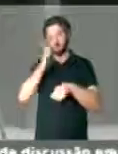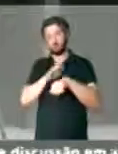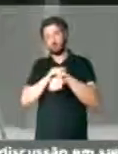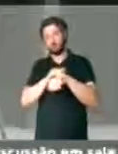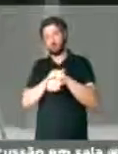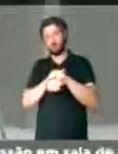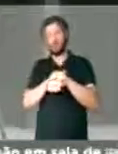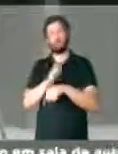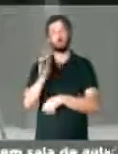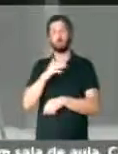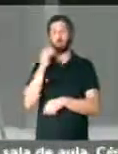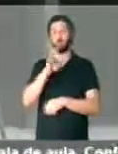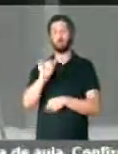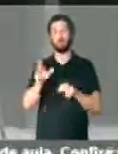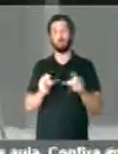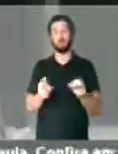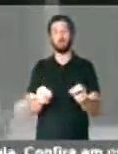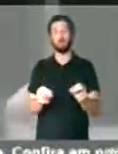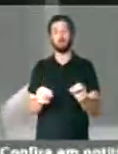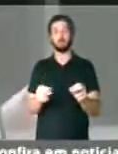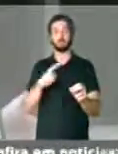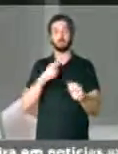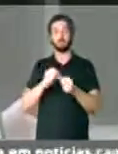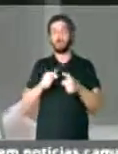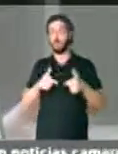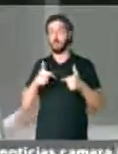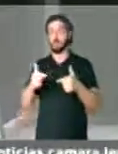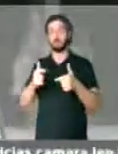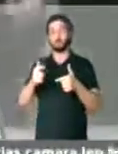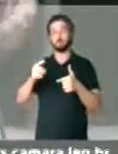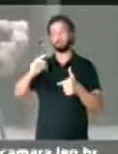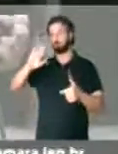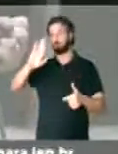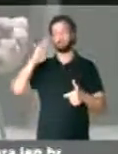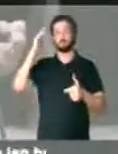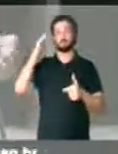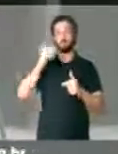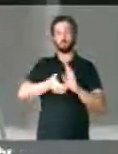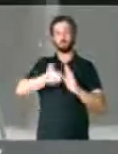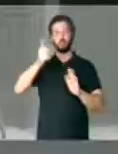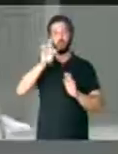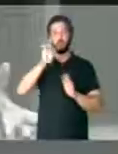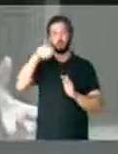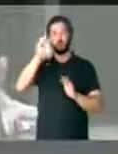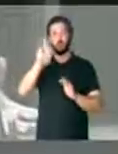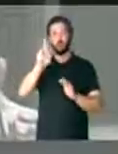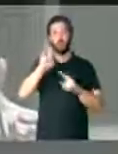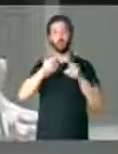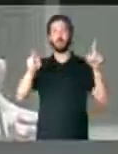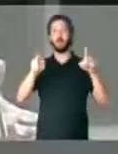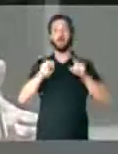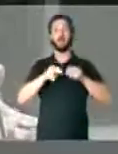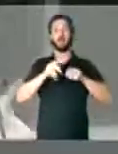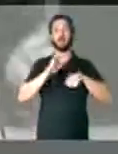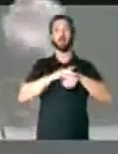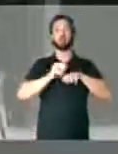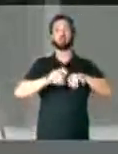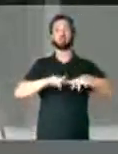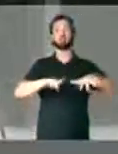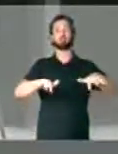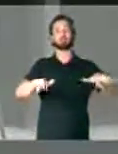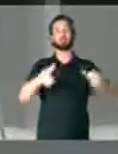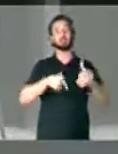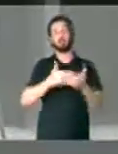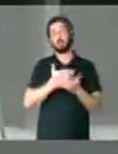em fase terminal de câncer, você tem que ter alguma atitude drástica. Você tira o tumor, mas fica metástase muitas vezes. E aí você